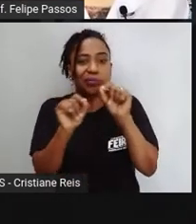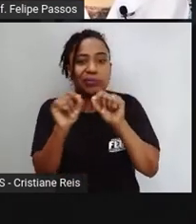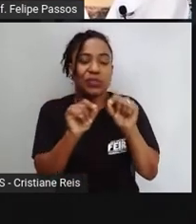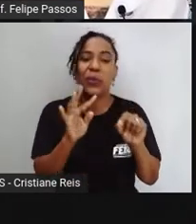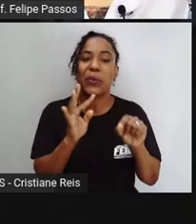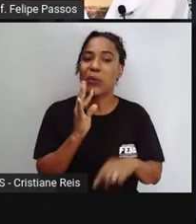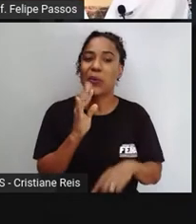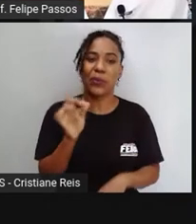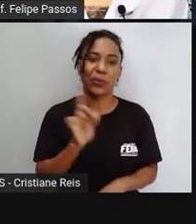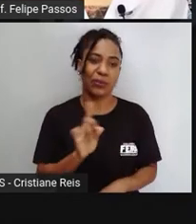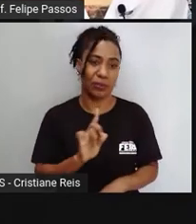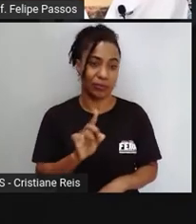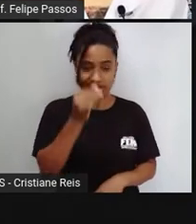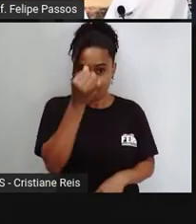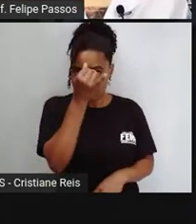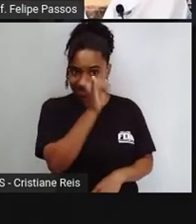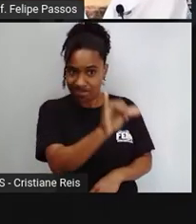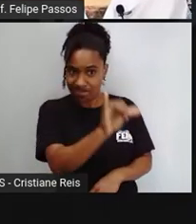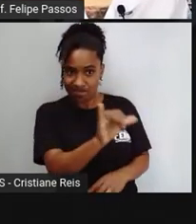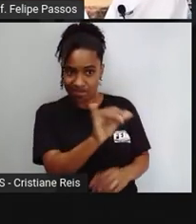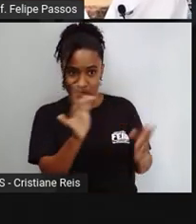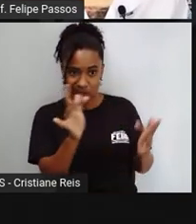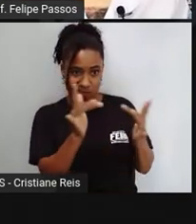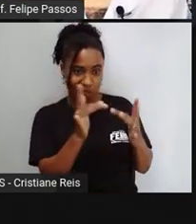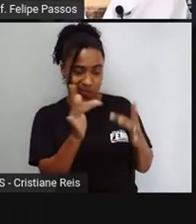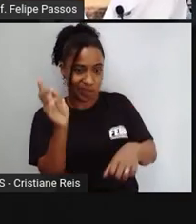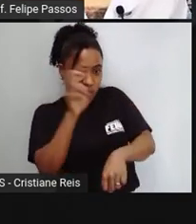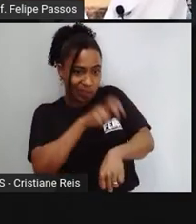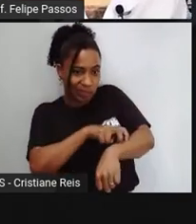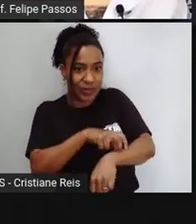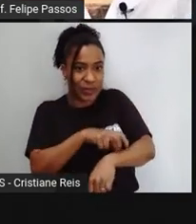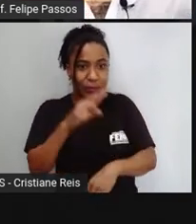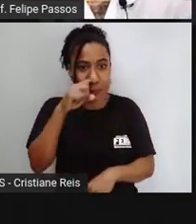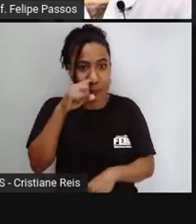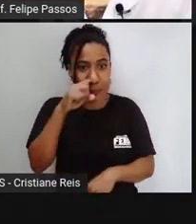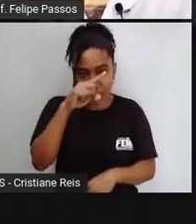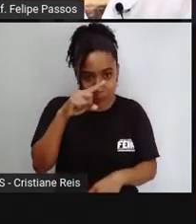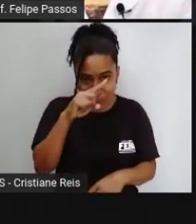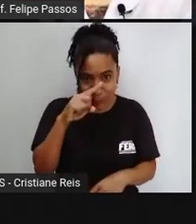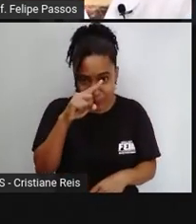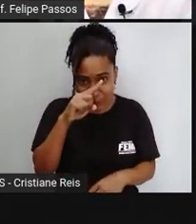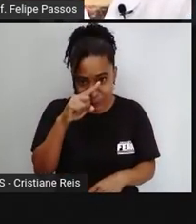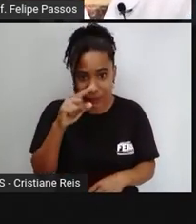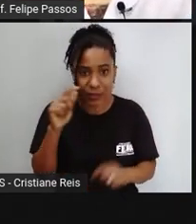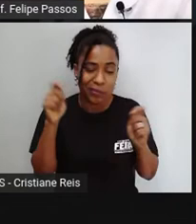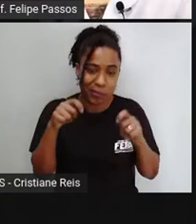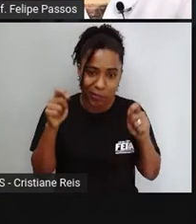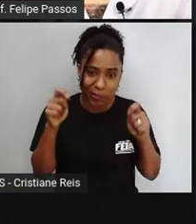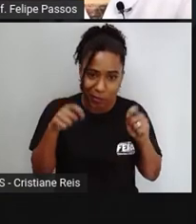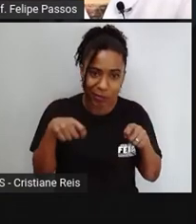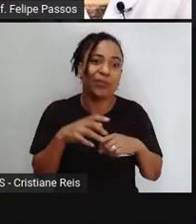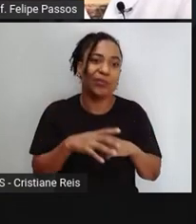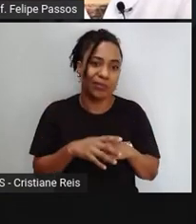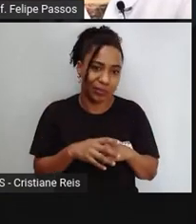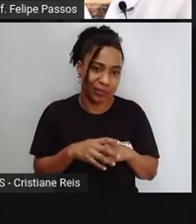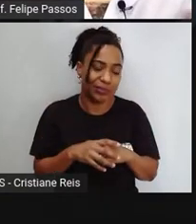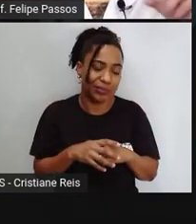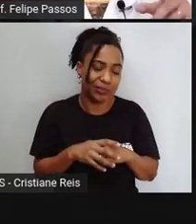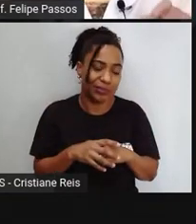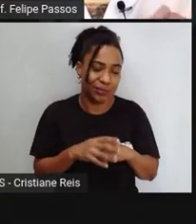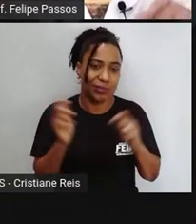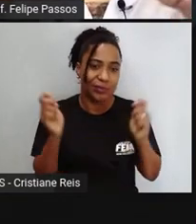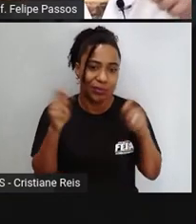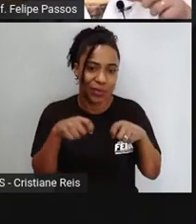é melhor você evitar o contato com a pele, tá? Porque ela vai, dependendo da espécie, ter uns